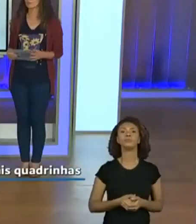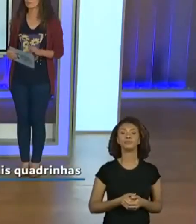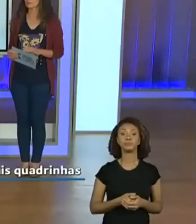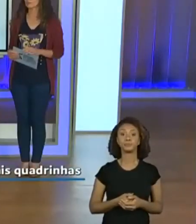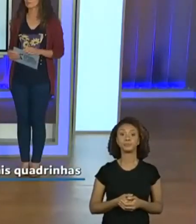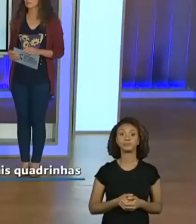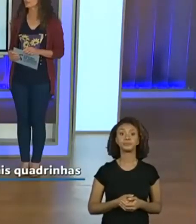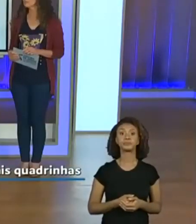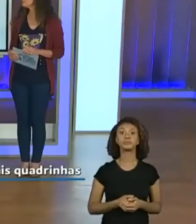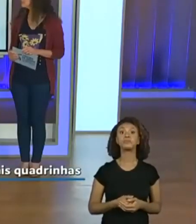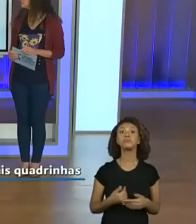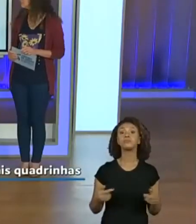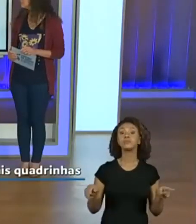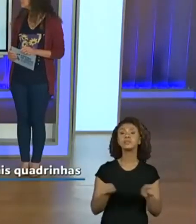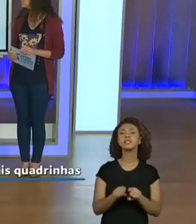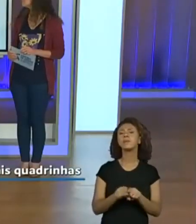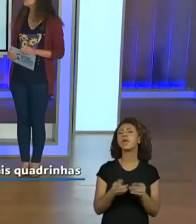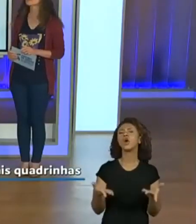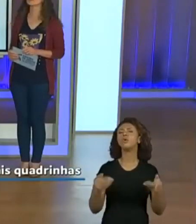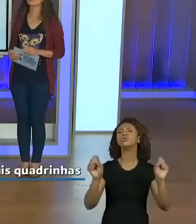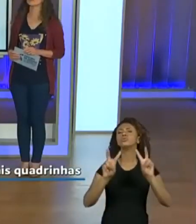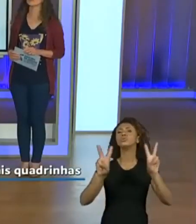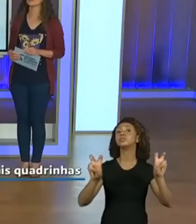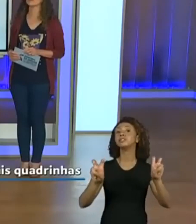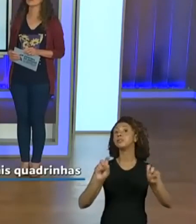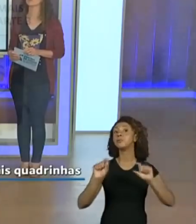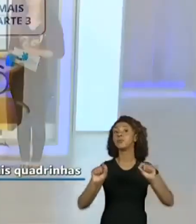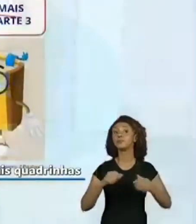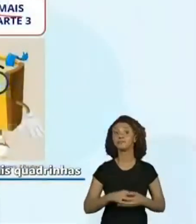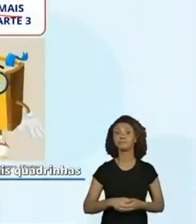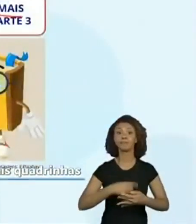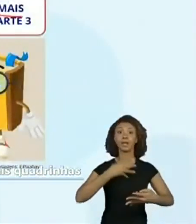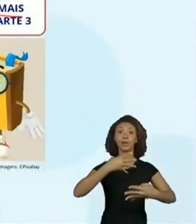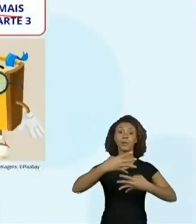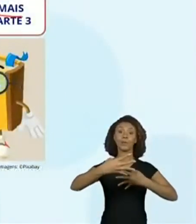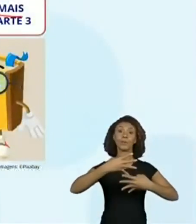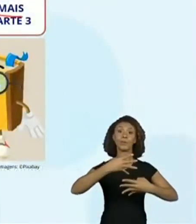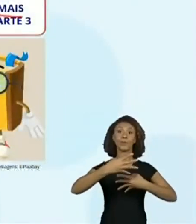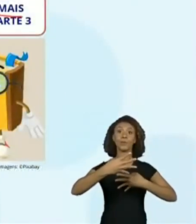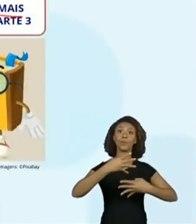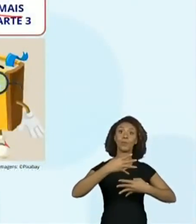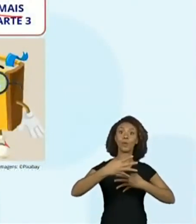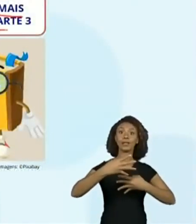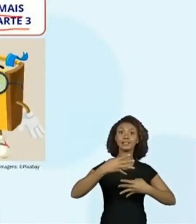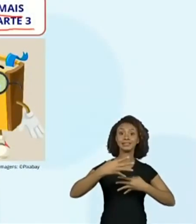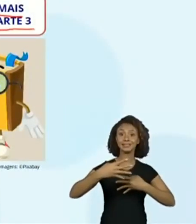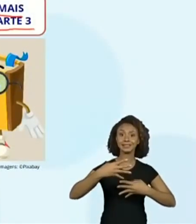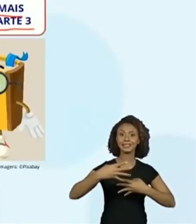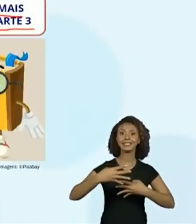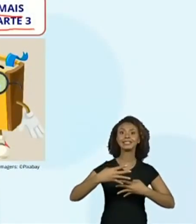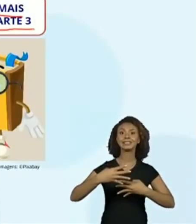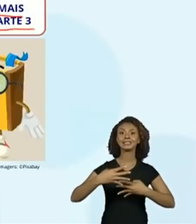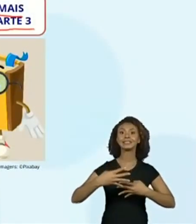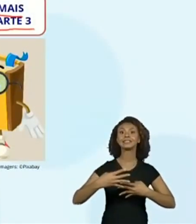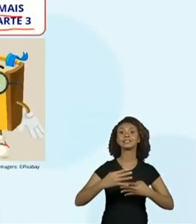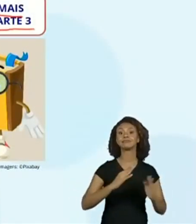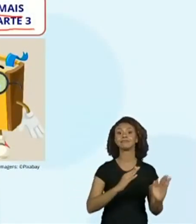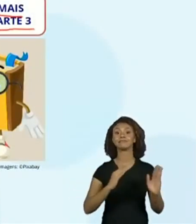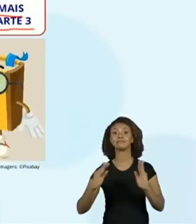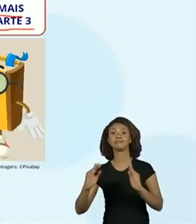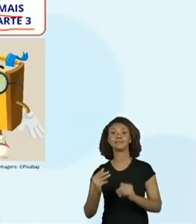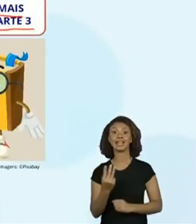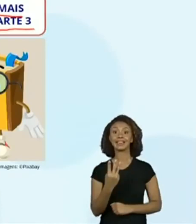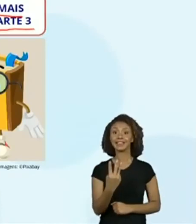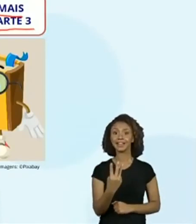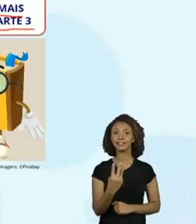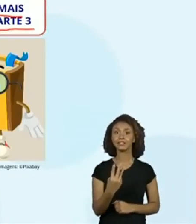Caso vocês tenham. Qual que o tema da nossa aula? Quadrinhas e mais quadrinhas, parte 3. Então,